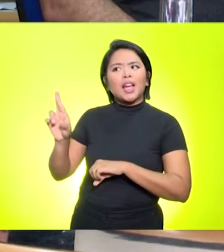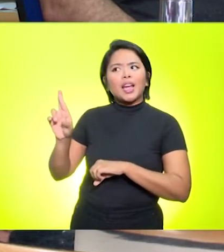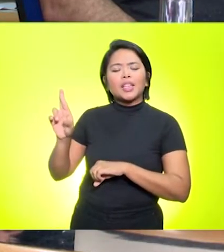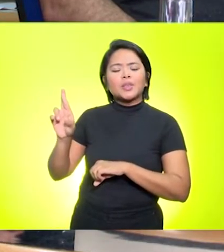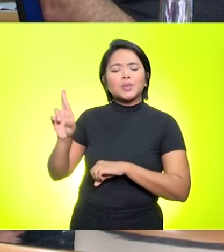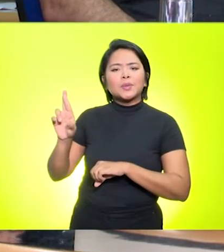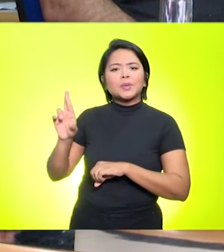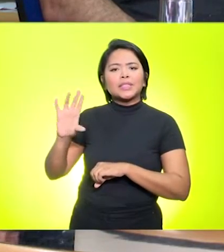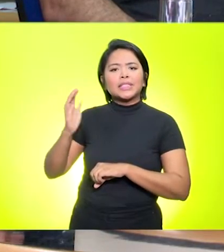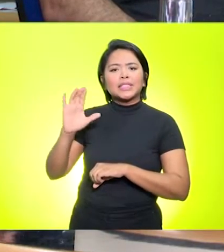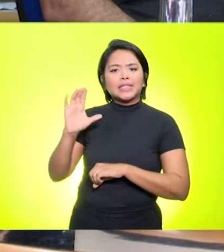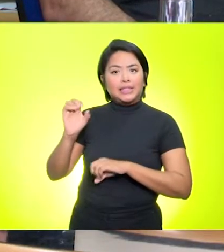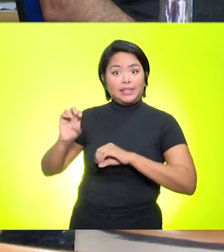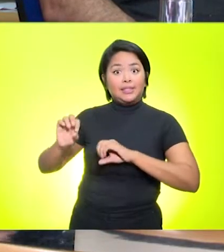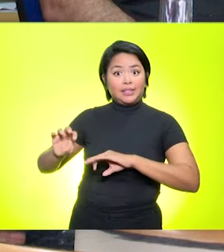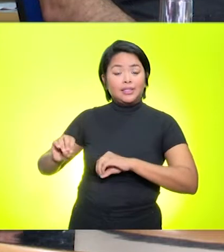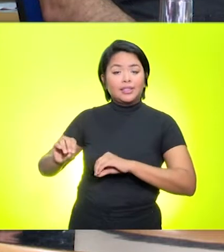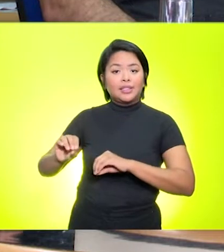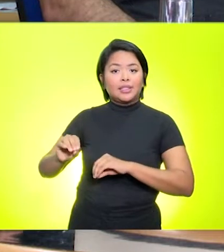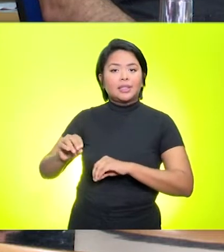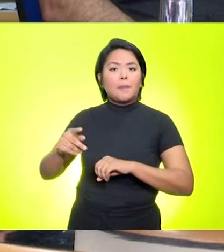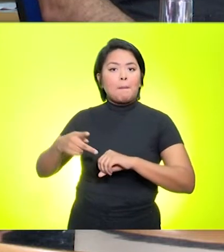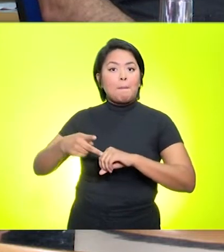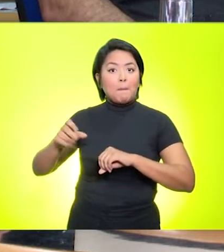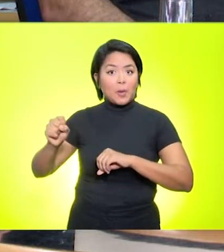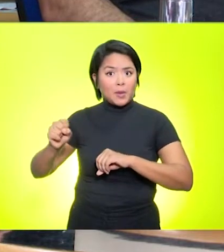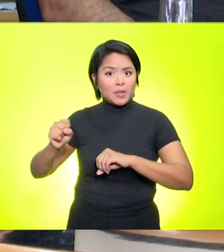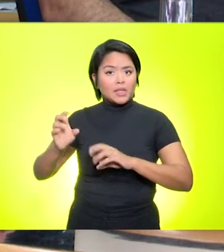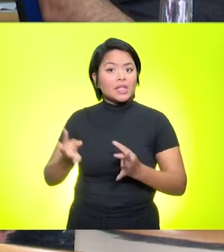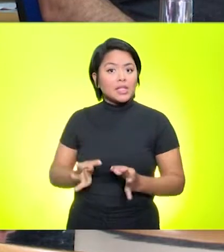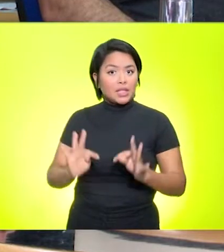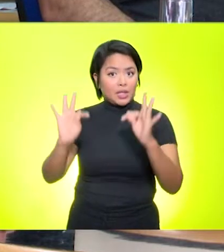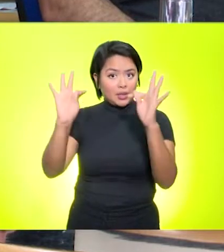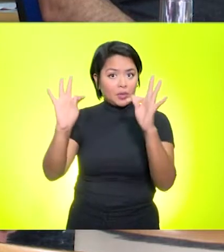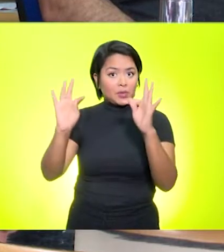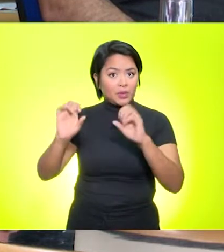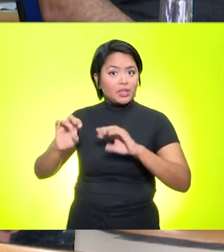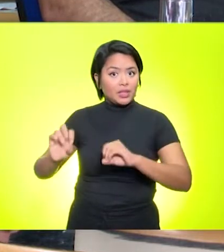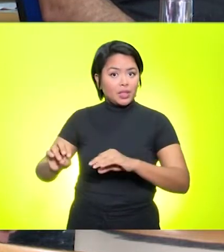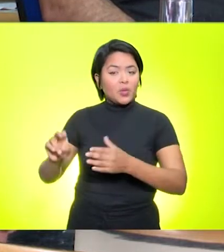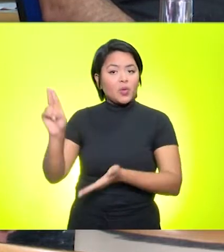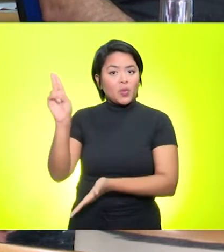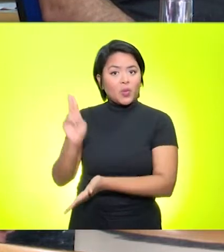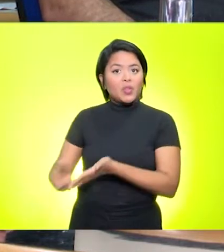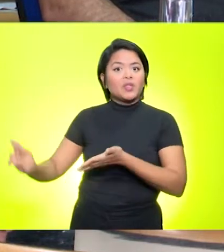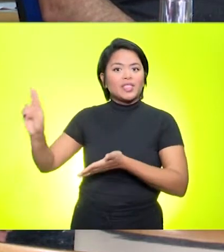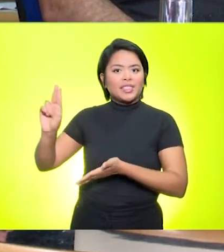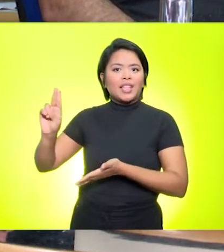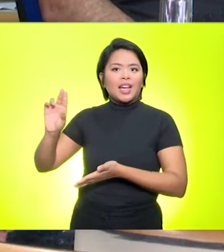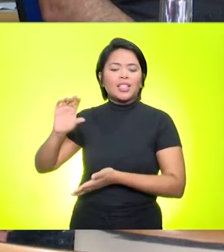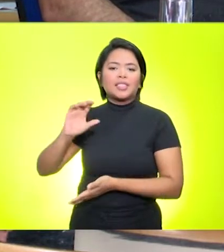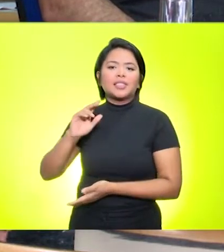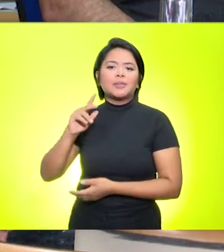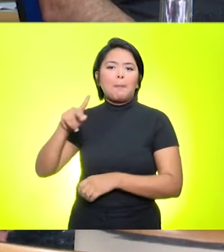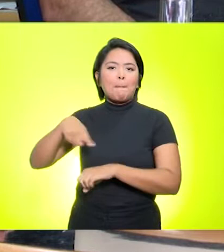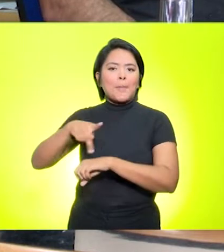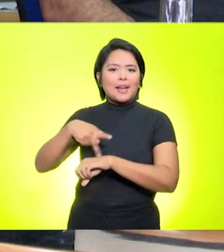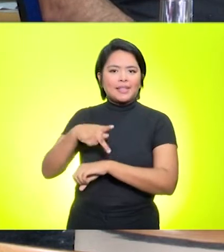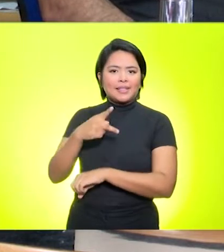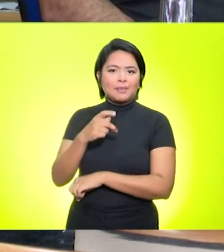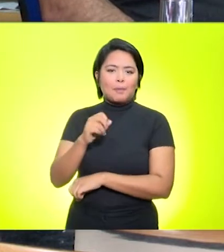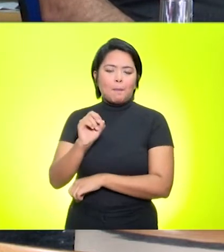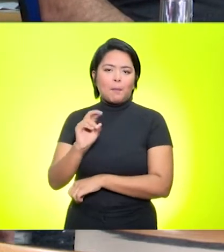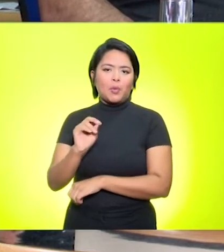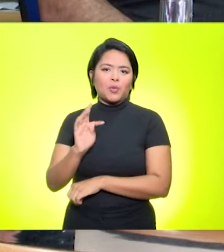Educação, com especialização em Tecnologia Educativa pela Universidade do Minho, em Portugal,